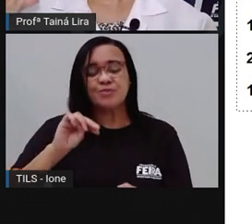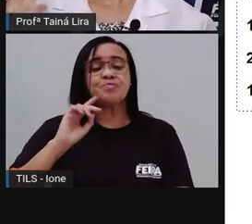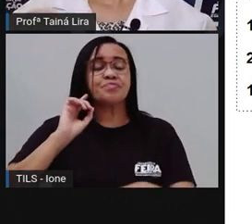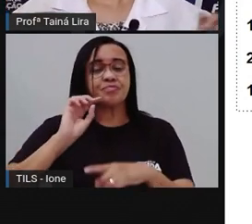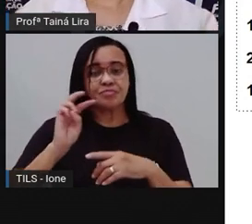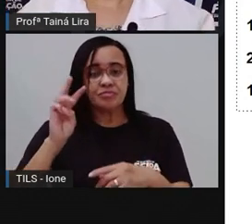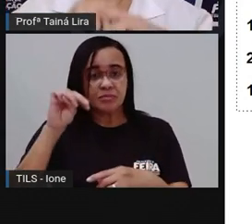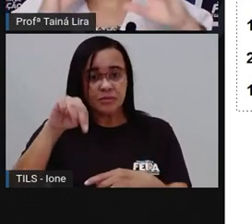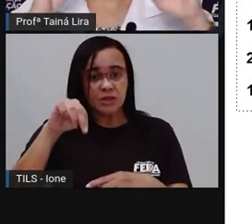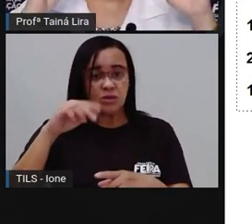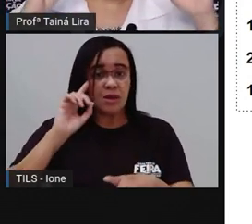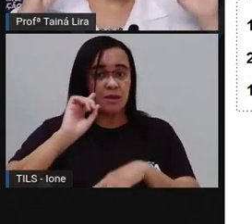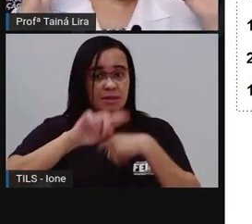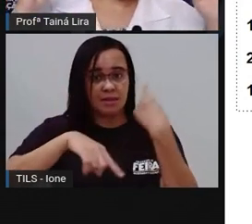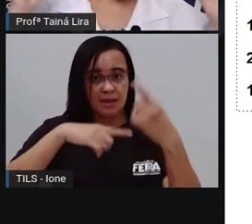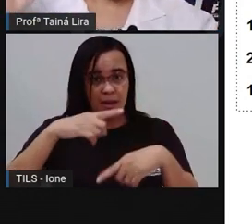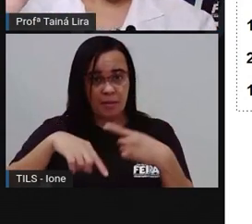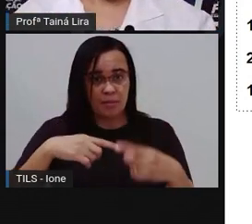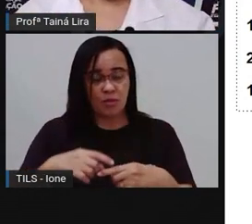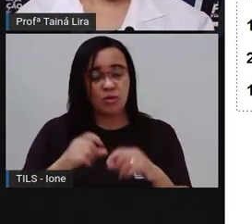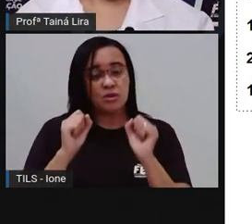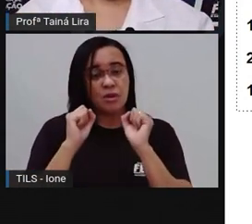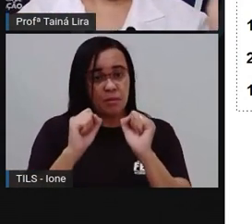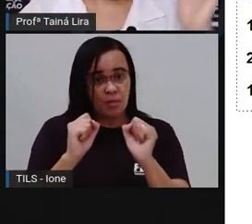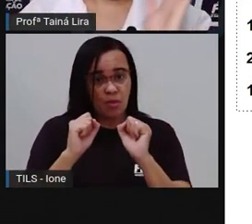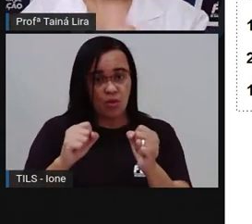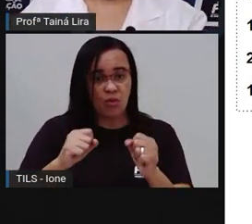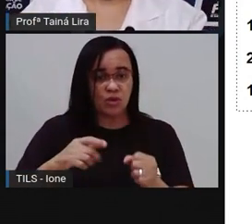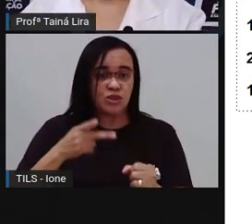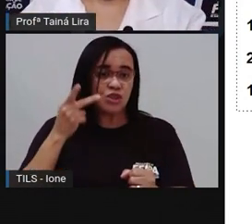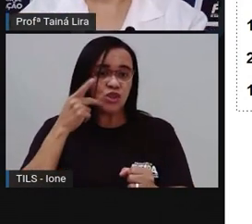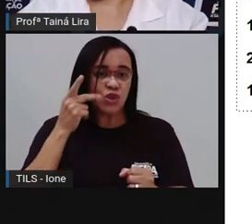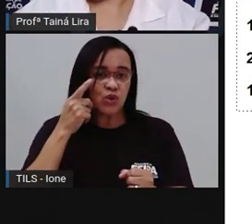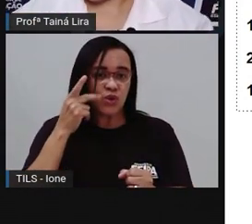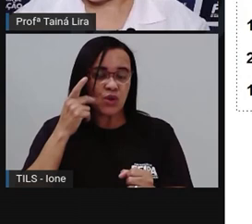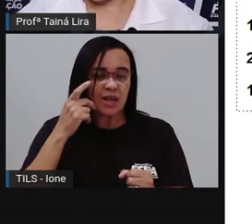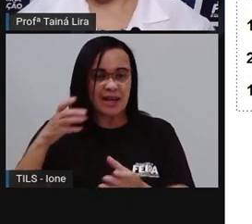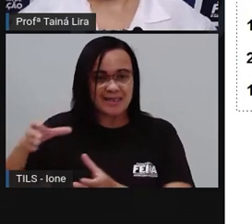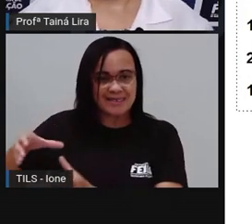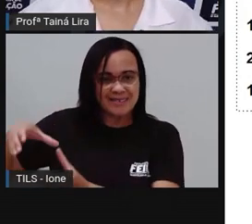quiser, faz um brigadeiro bem gostoso e joga ali em cima.